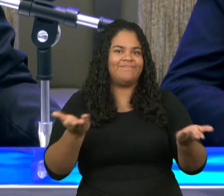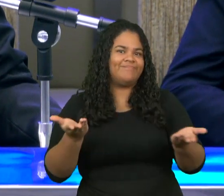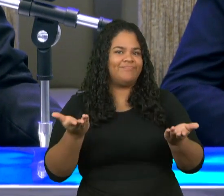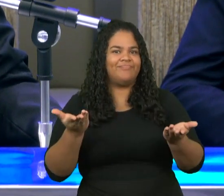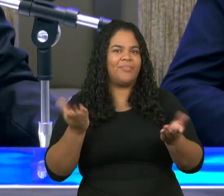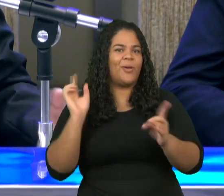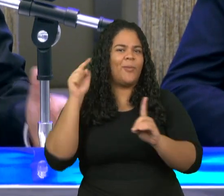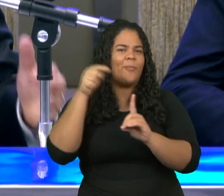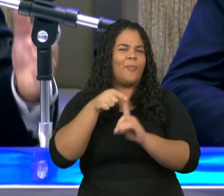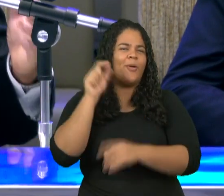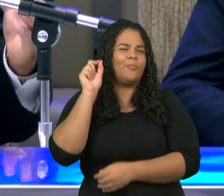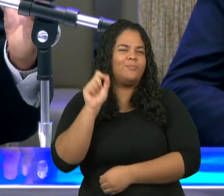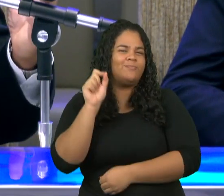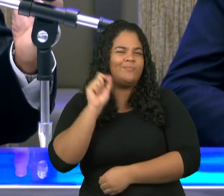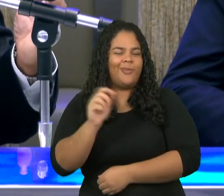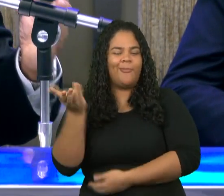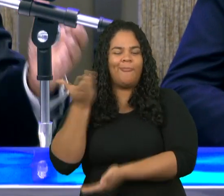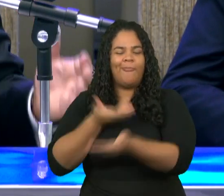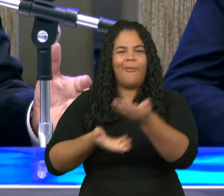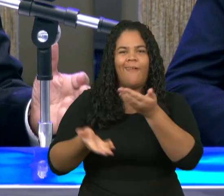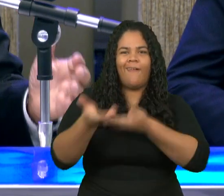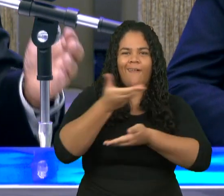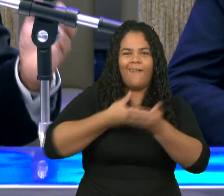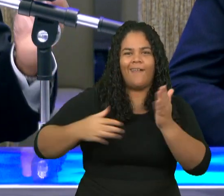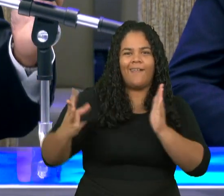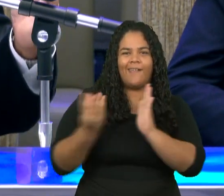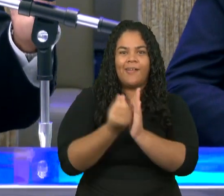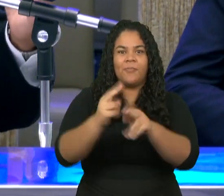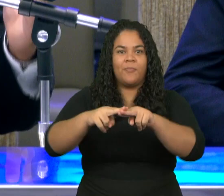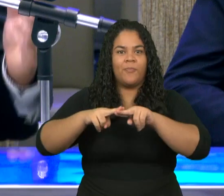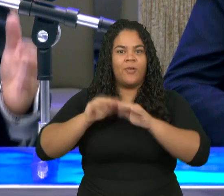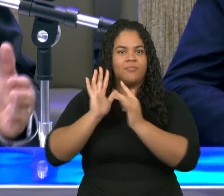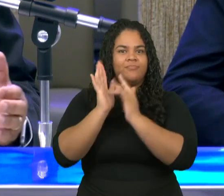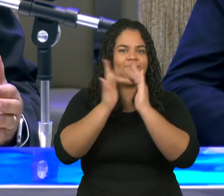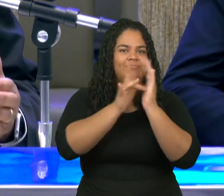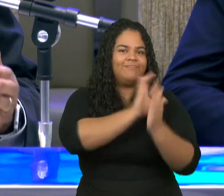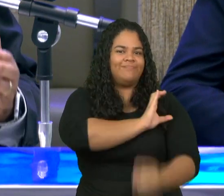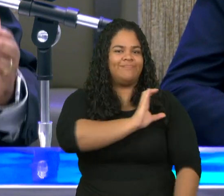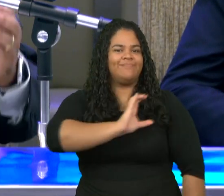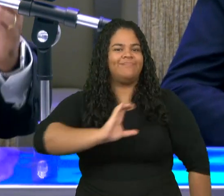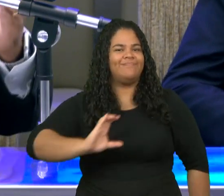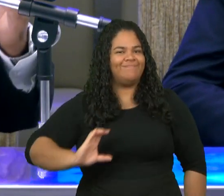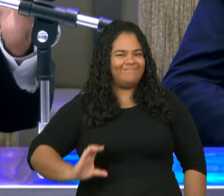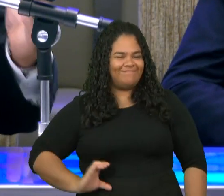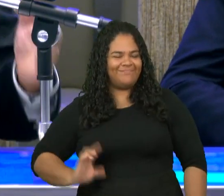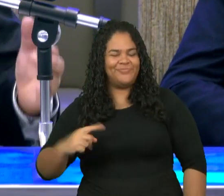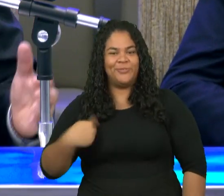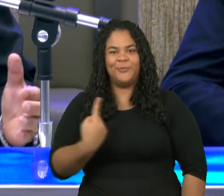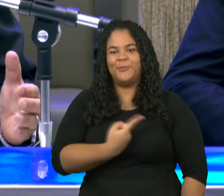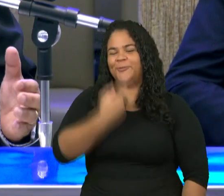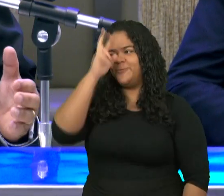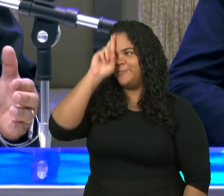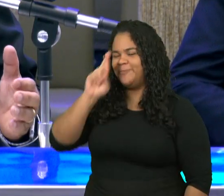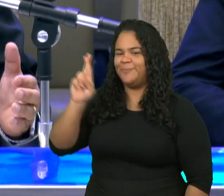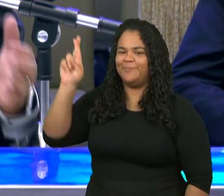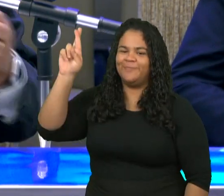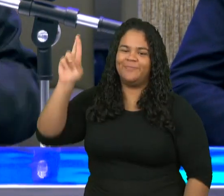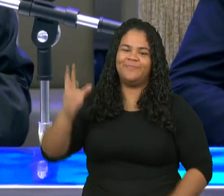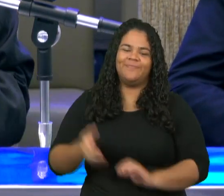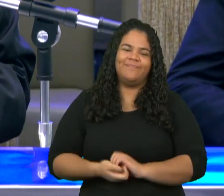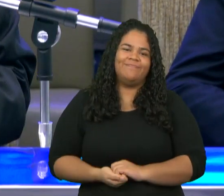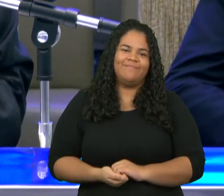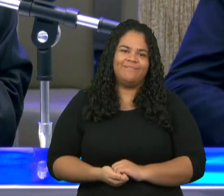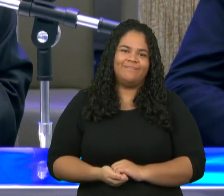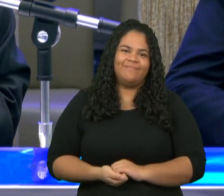para comunhão de seu filho Jesus Cristo nosso Senhor quem